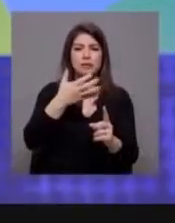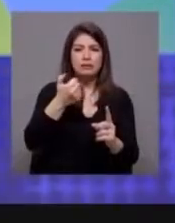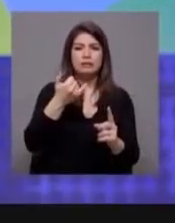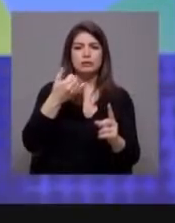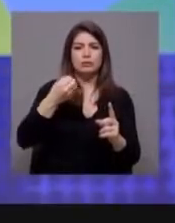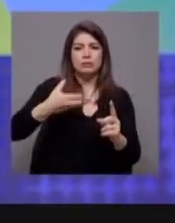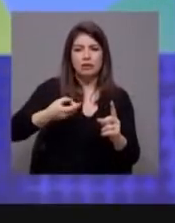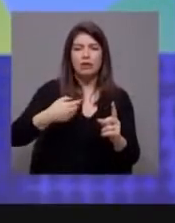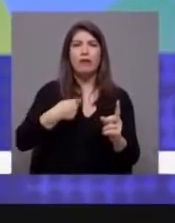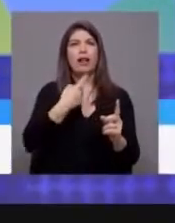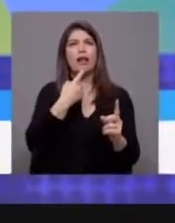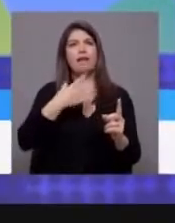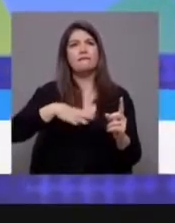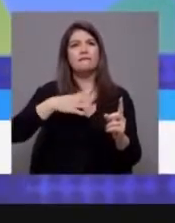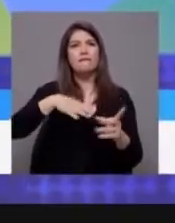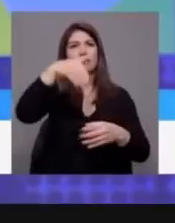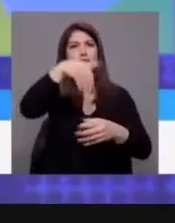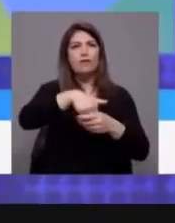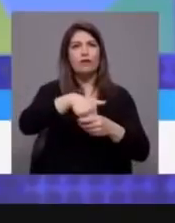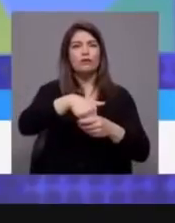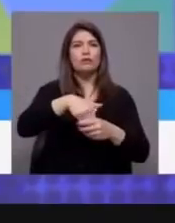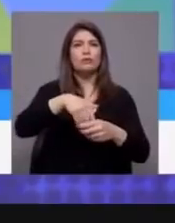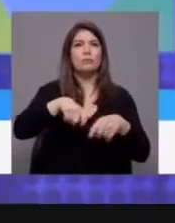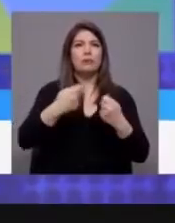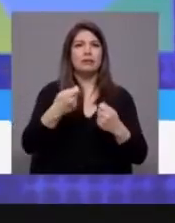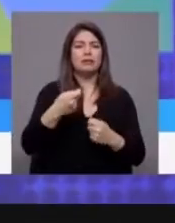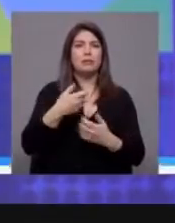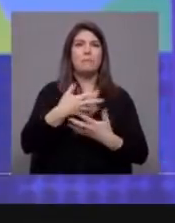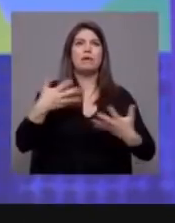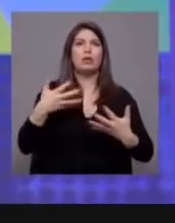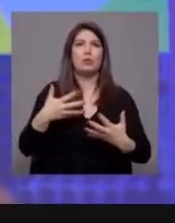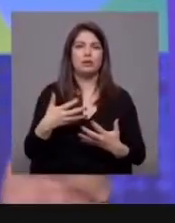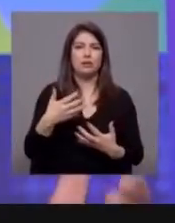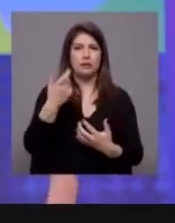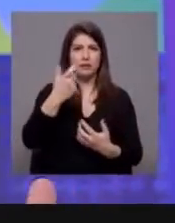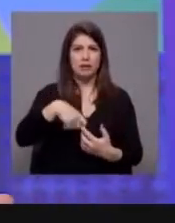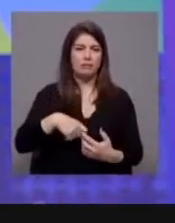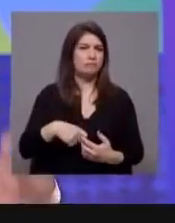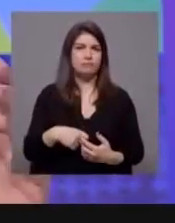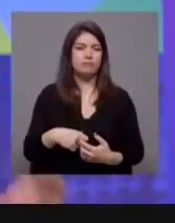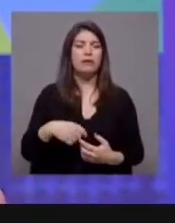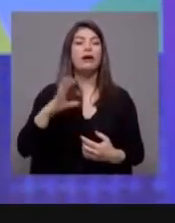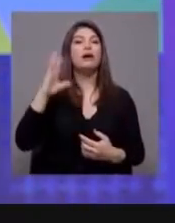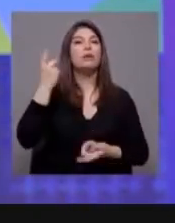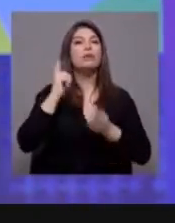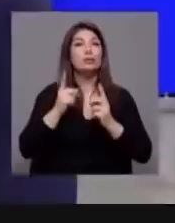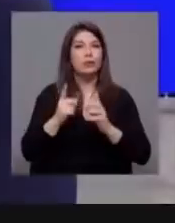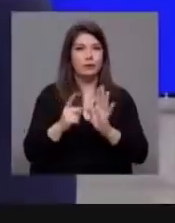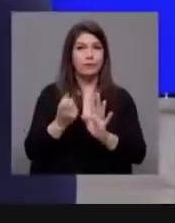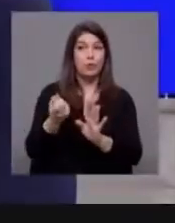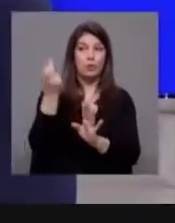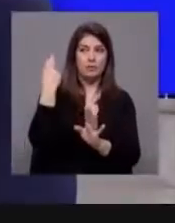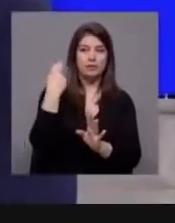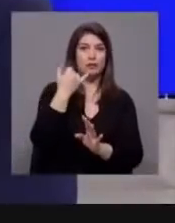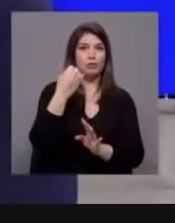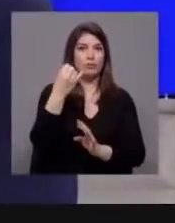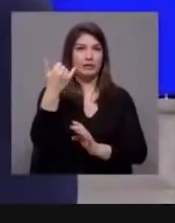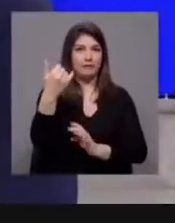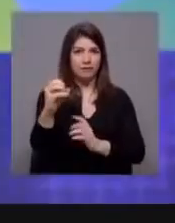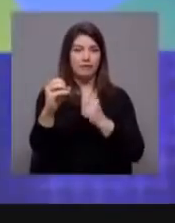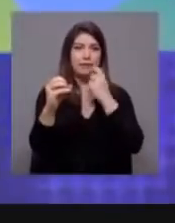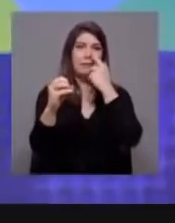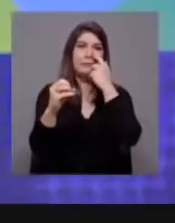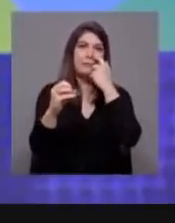2019 em maioria absoluta. O é que acontece? Acontece que o ano passado, em 2020, quando estava